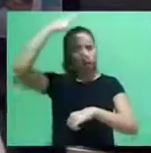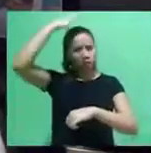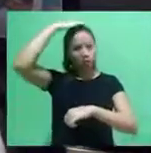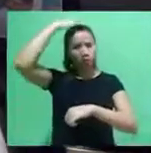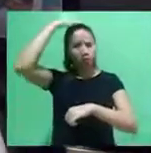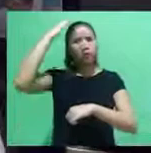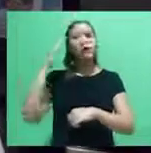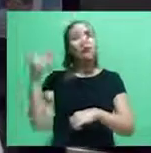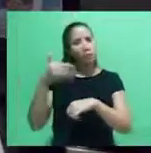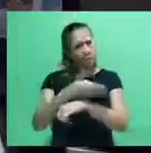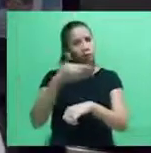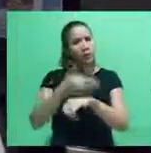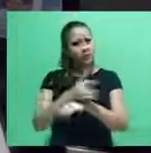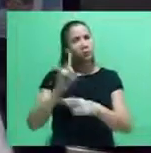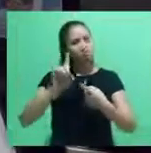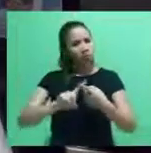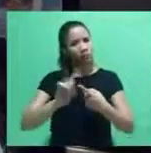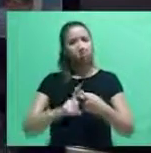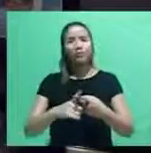ser contemplado.